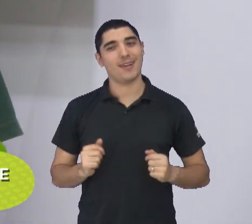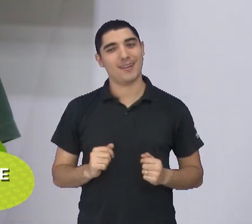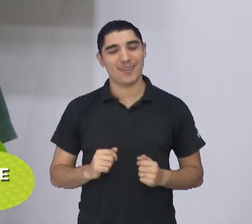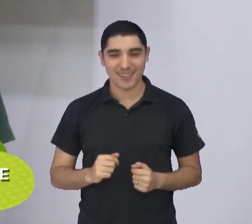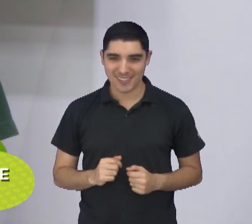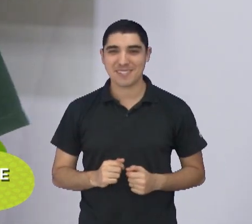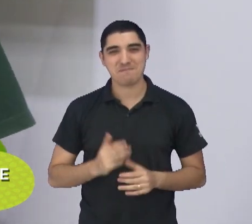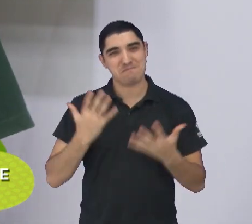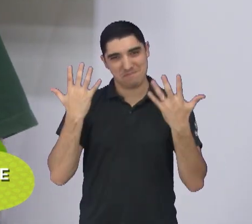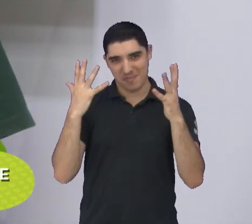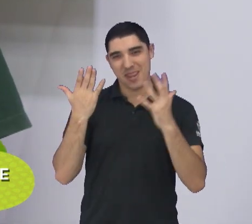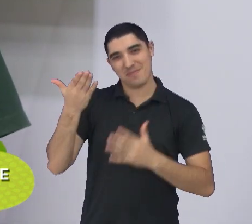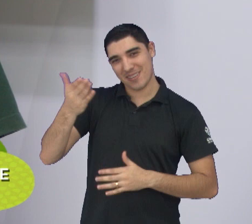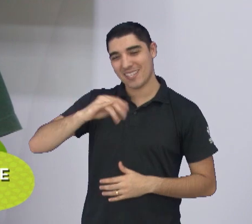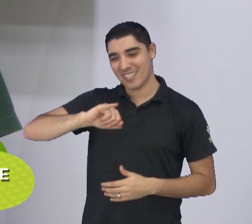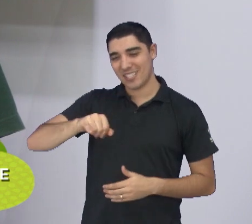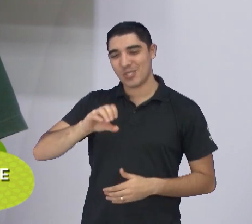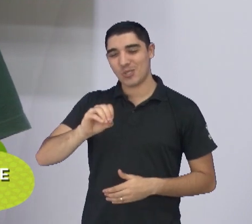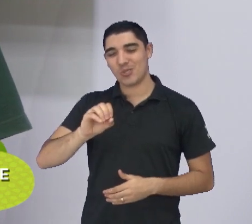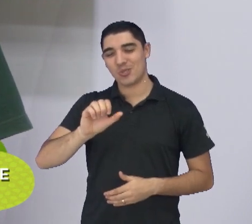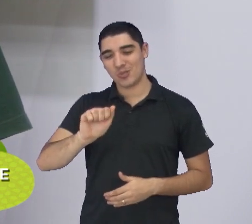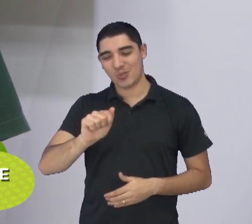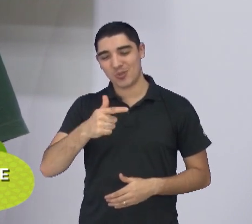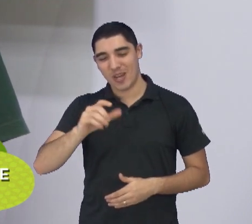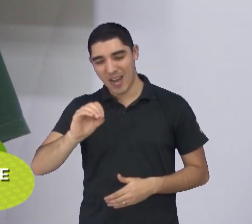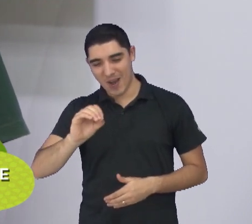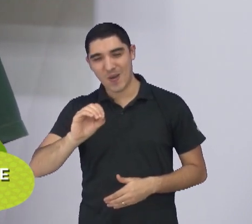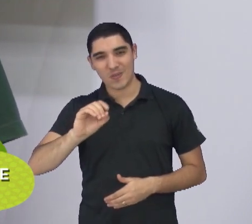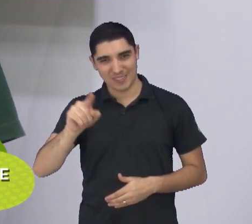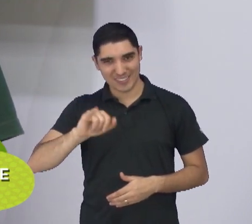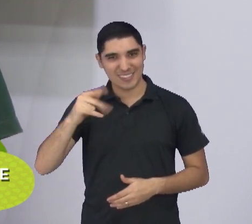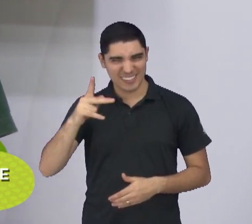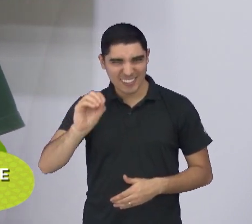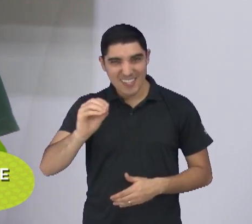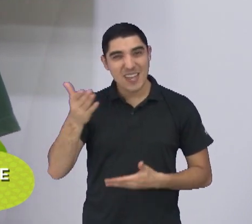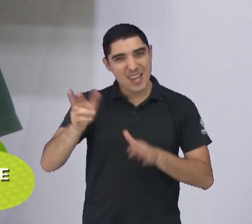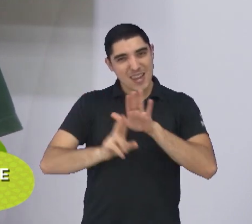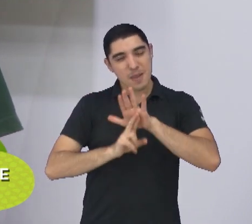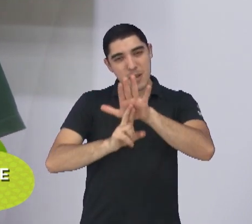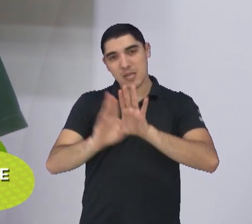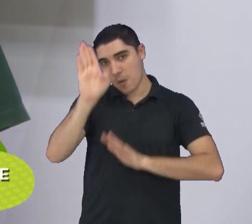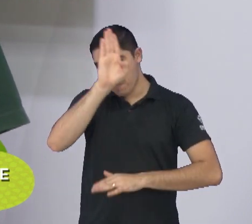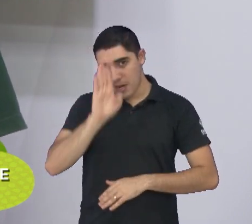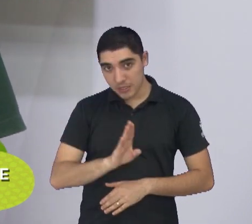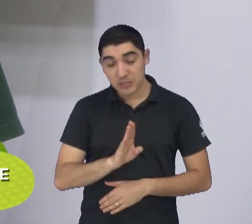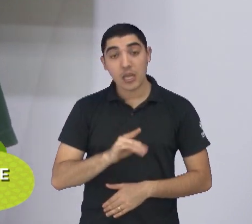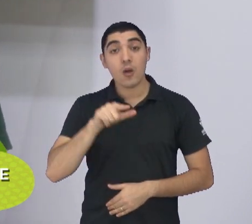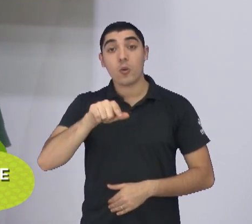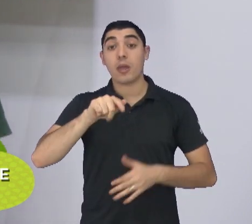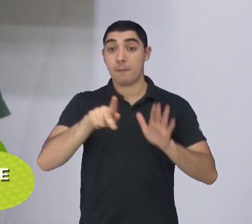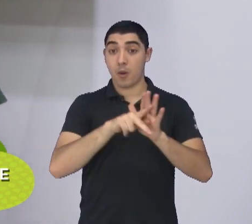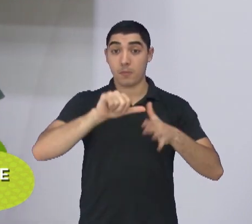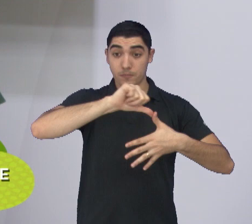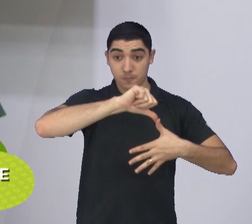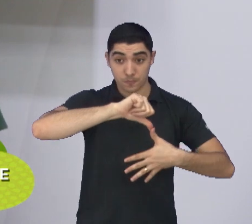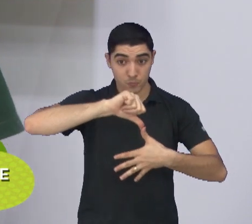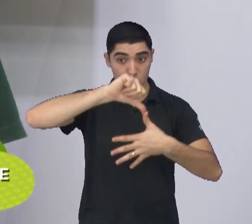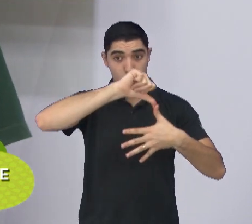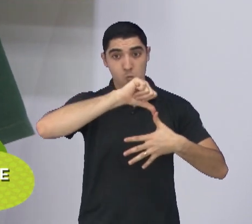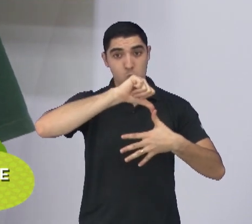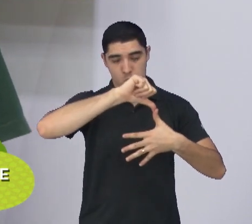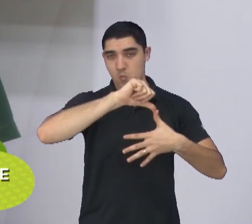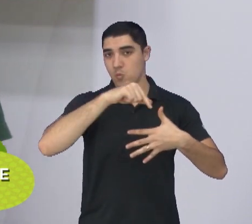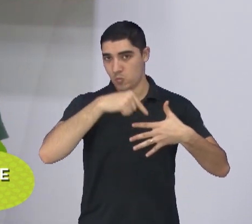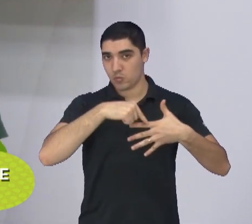parabéns para Joãozinho aí. Vai representar o Brasil na competição sul-americana e não sul-americana.